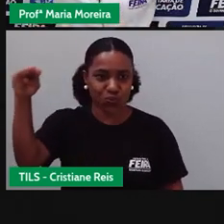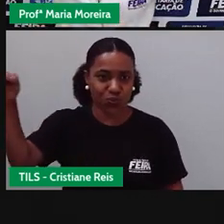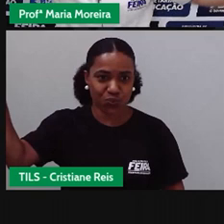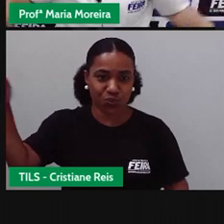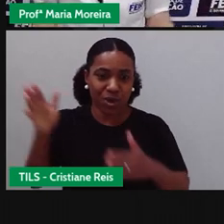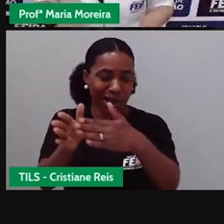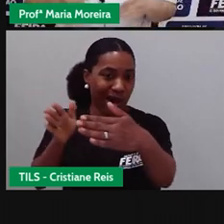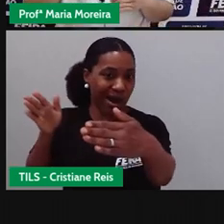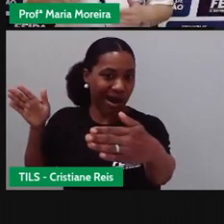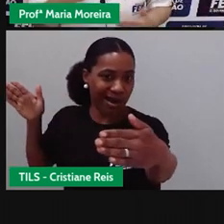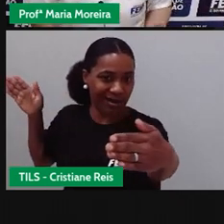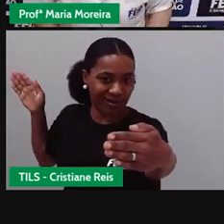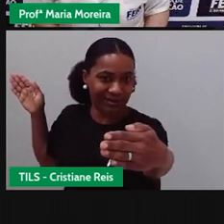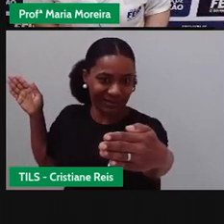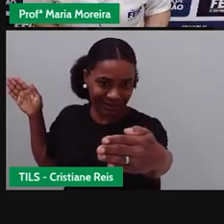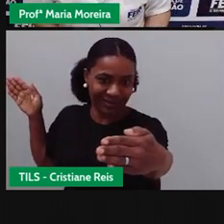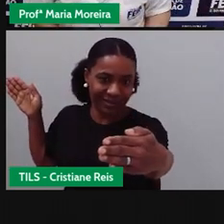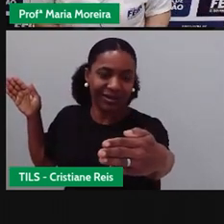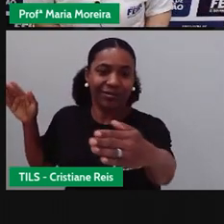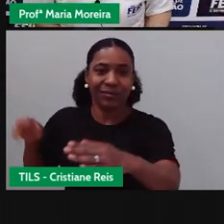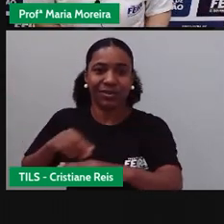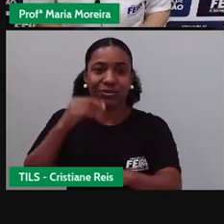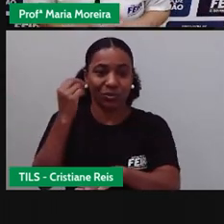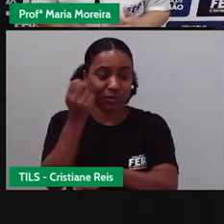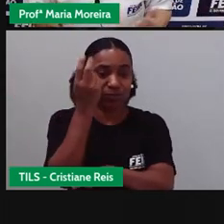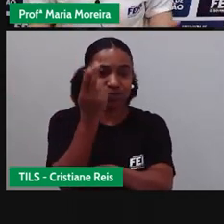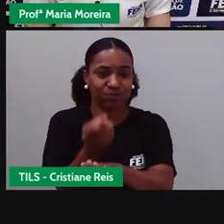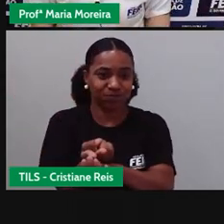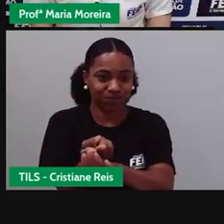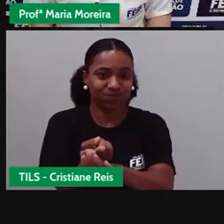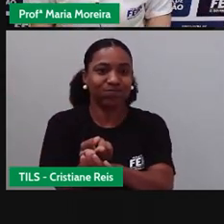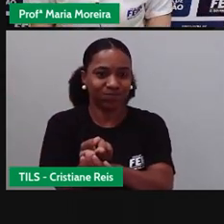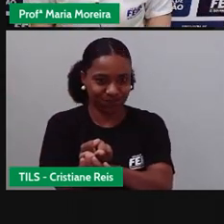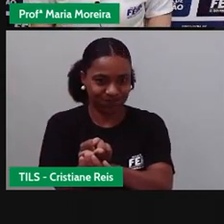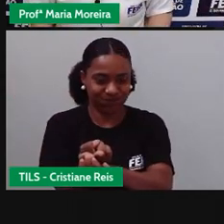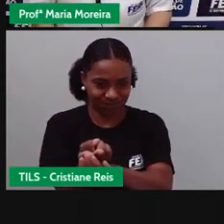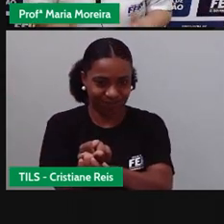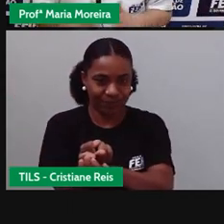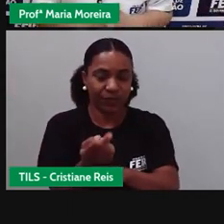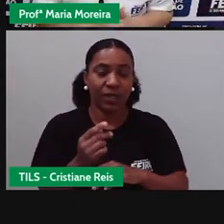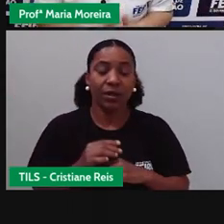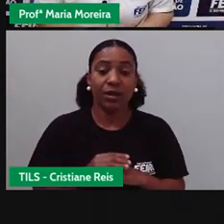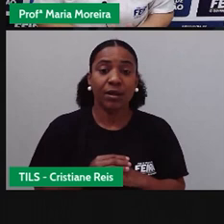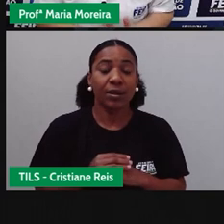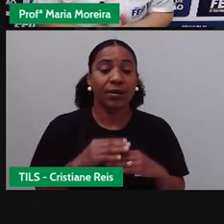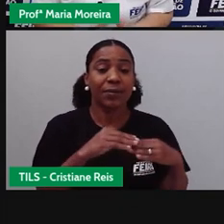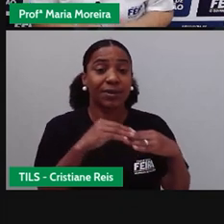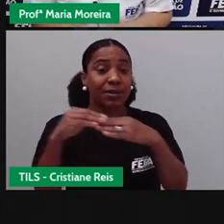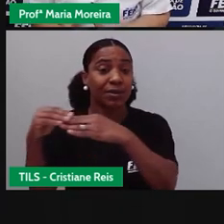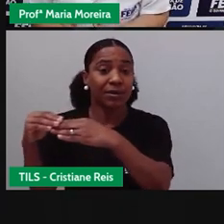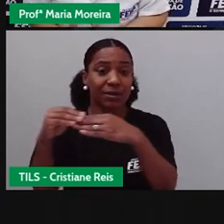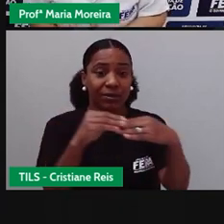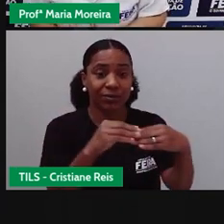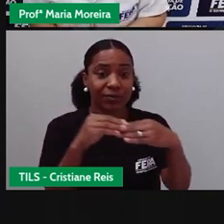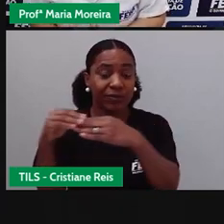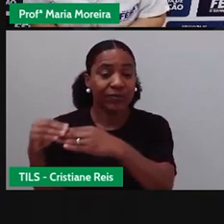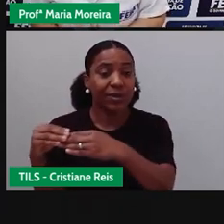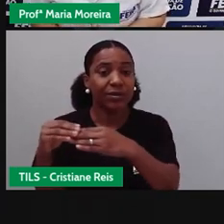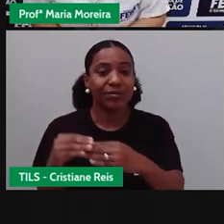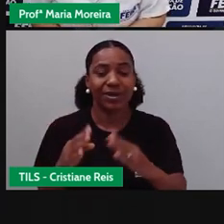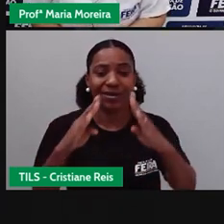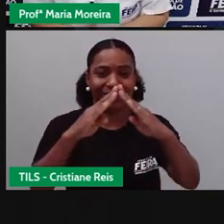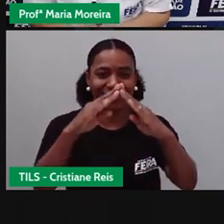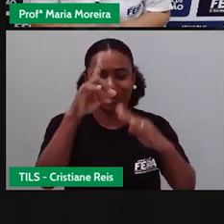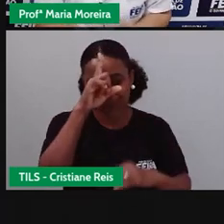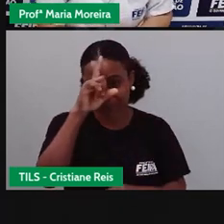Longas o suficiente para a pessoa ficar deitada ali, né? E ser transportada. Normalmente, elas levam o paciente para